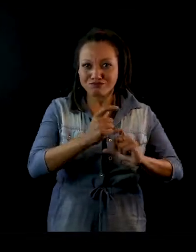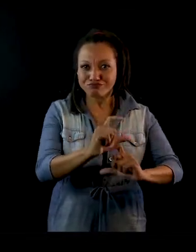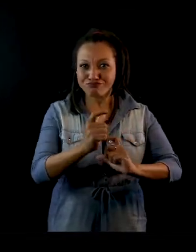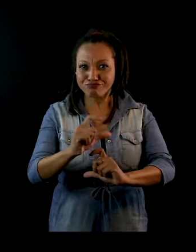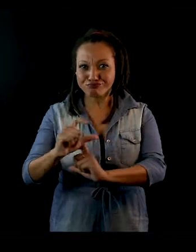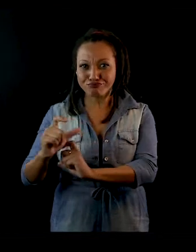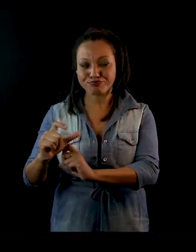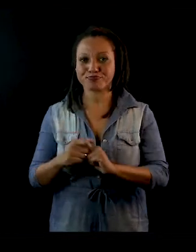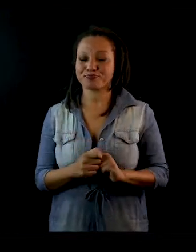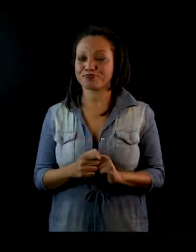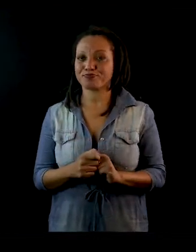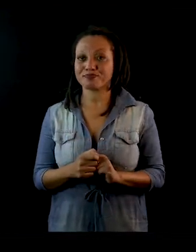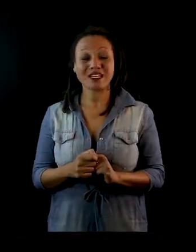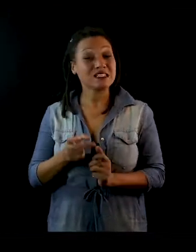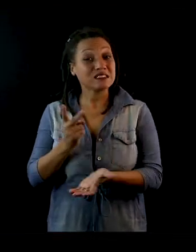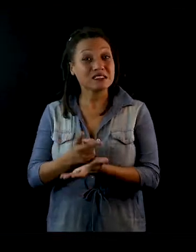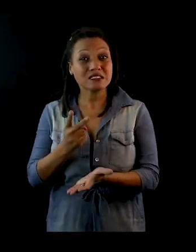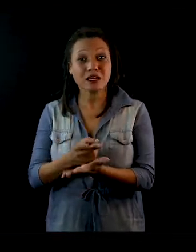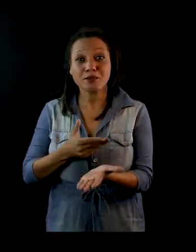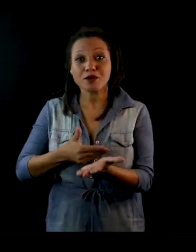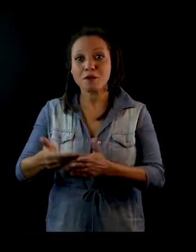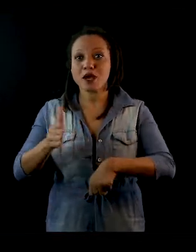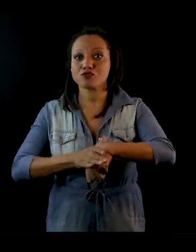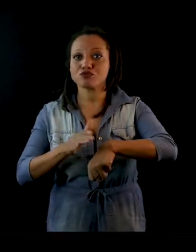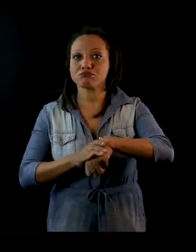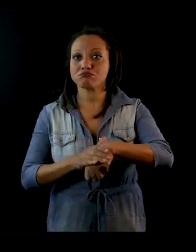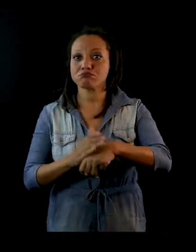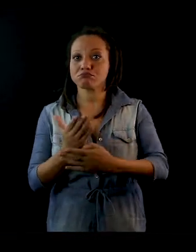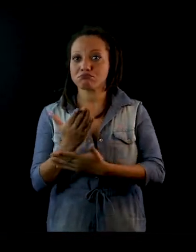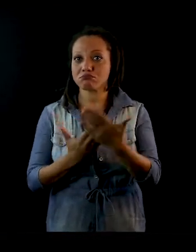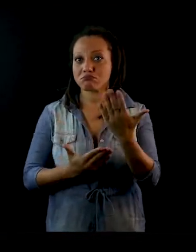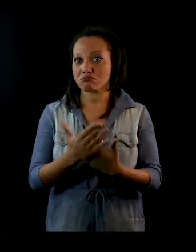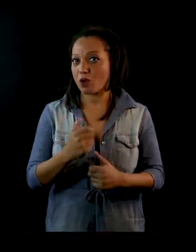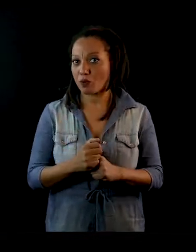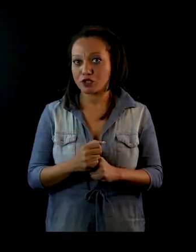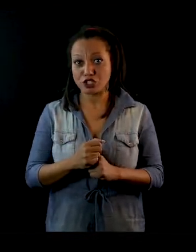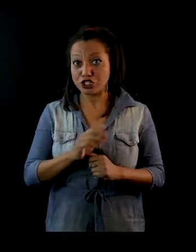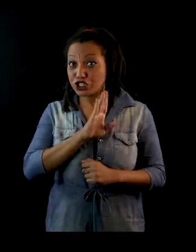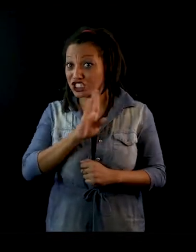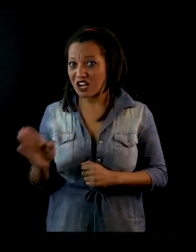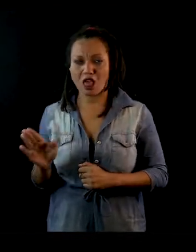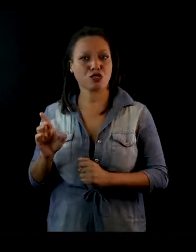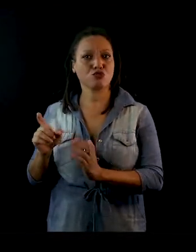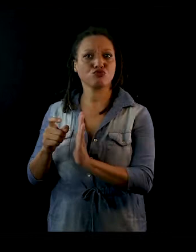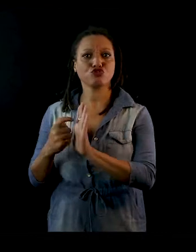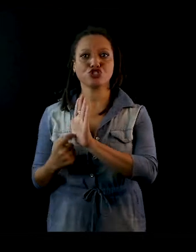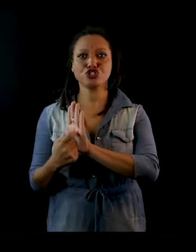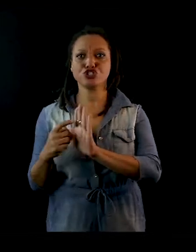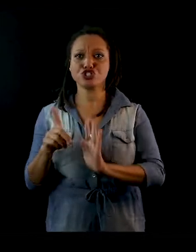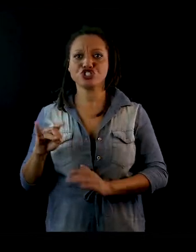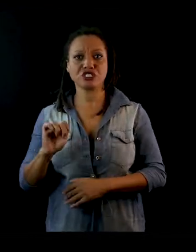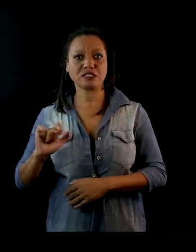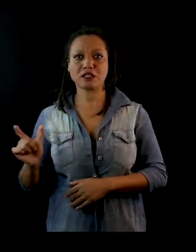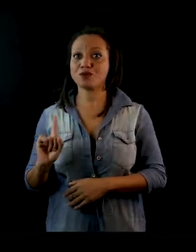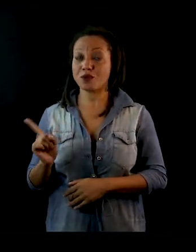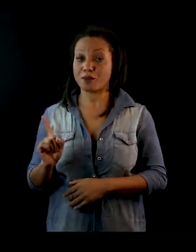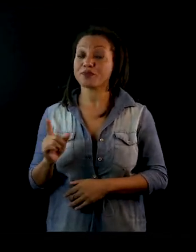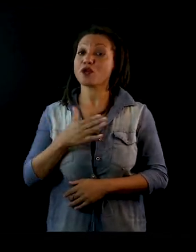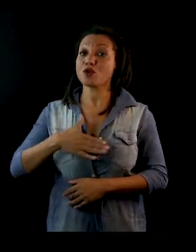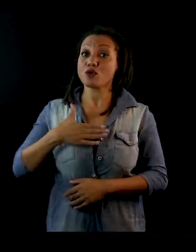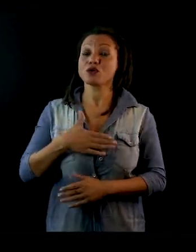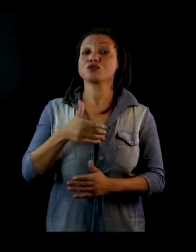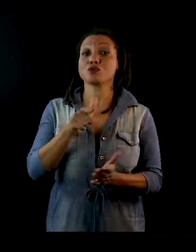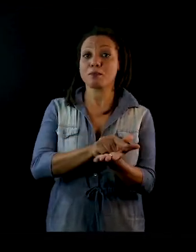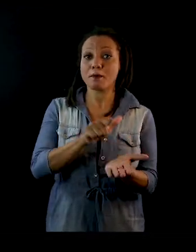à mão. Eu não trabalho o desenho com a mesa digitalizadora, um trabalho digital. Eu gosto de trabalhar com papel, gosto de com nanquim, com